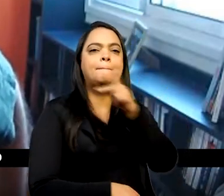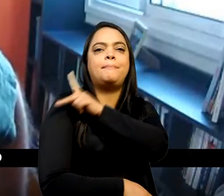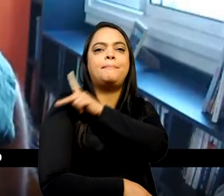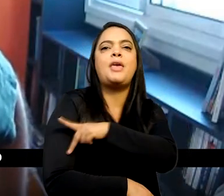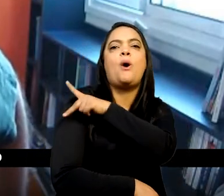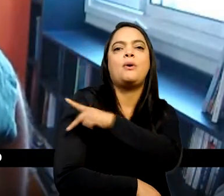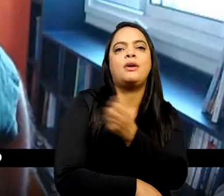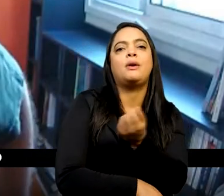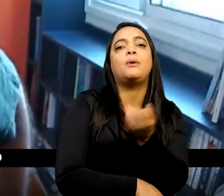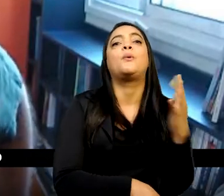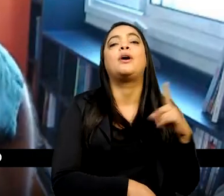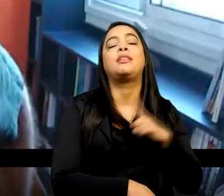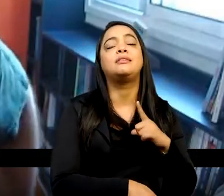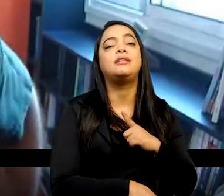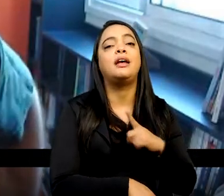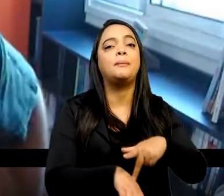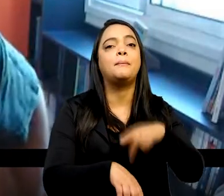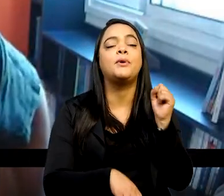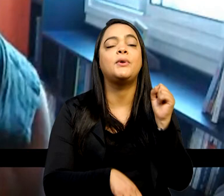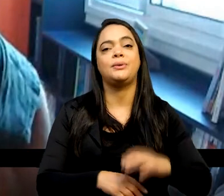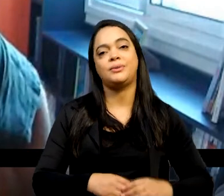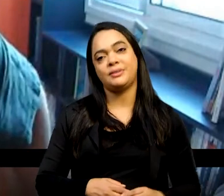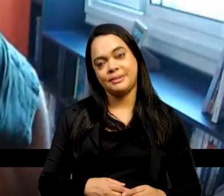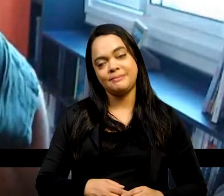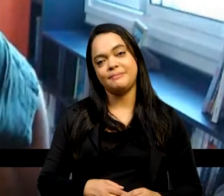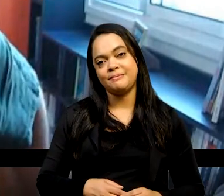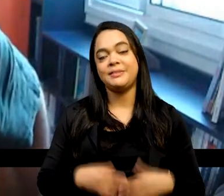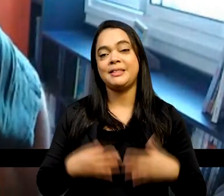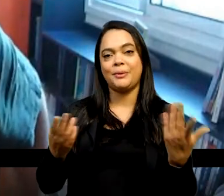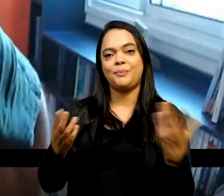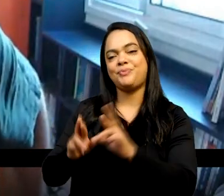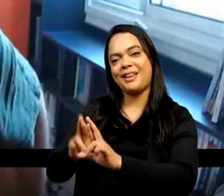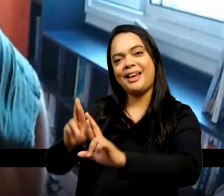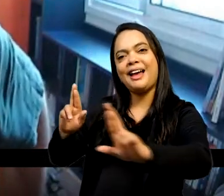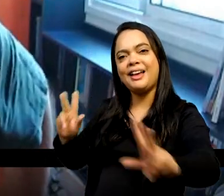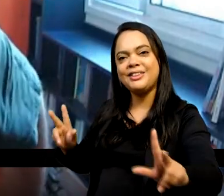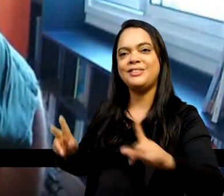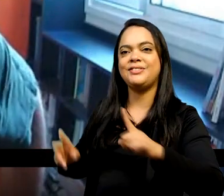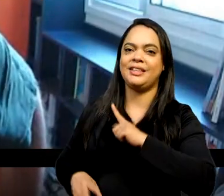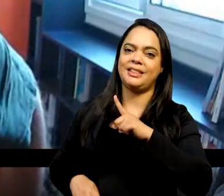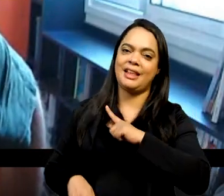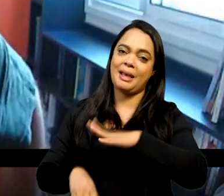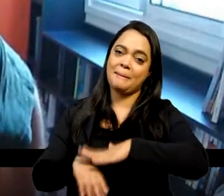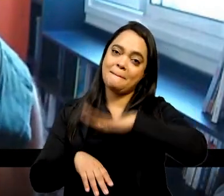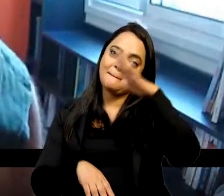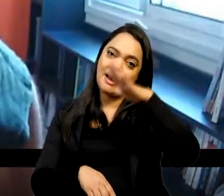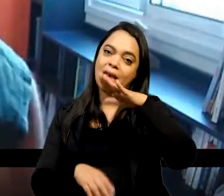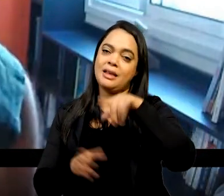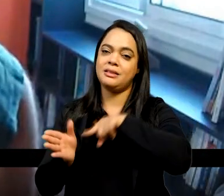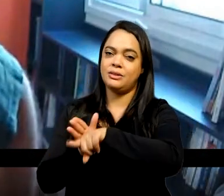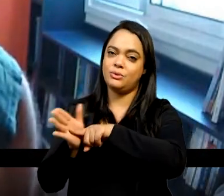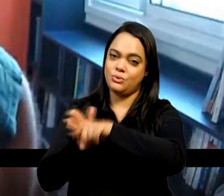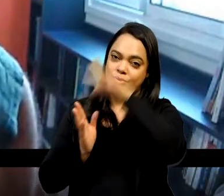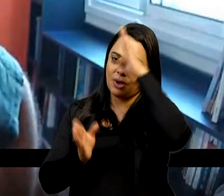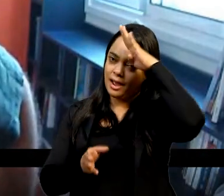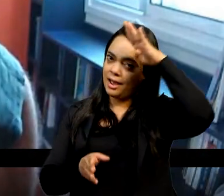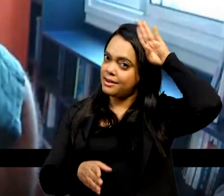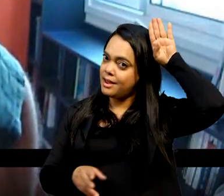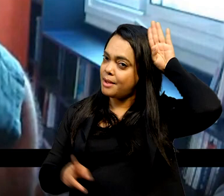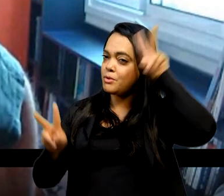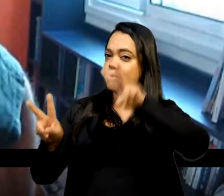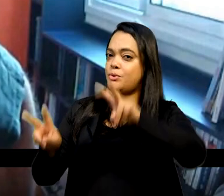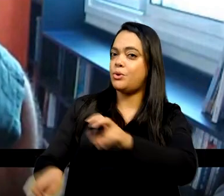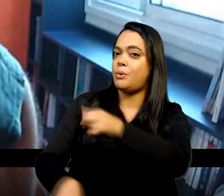menos natural que, em função desse tipo de diferença, existam mais estudos acadêmicos sobre a independência no Rio de Janeiro